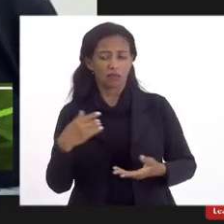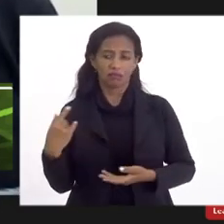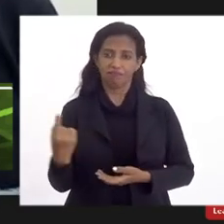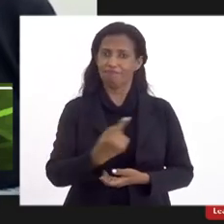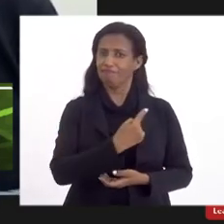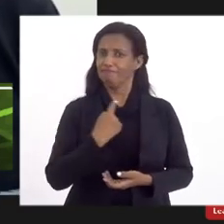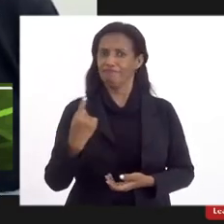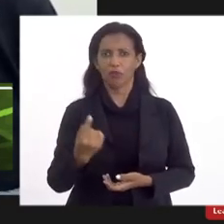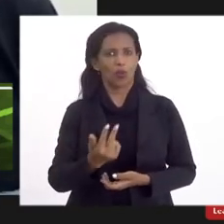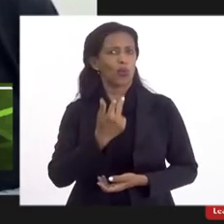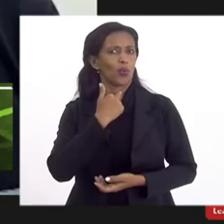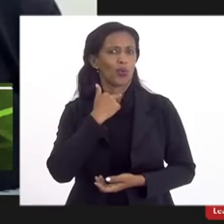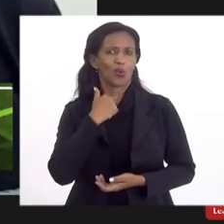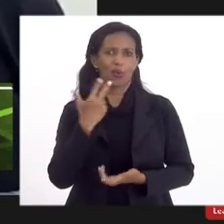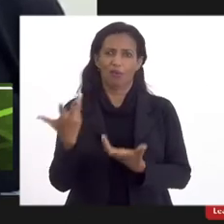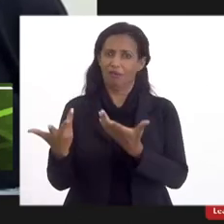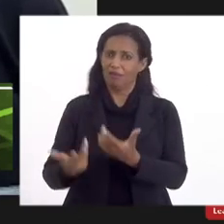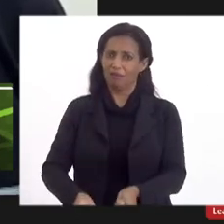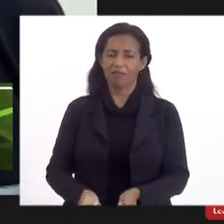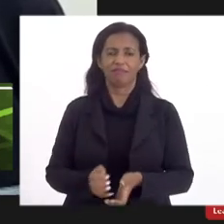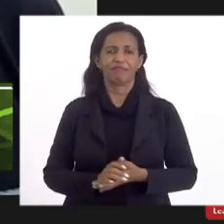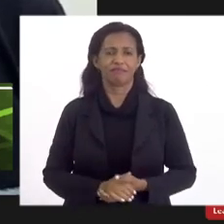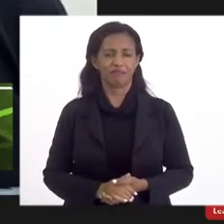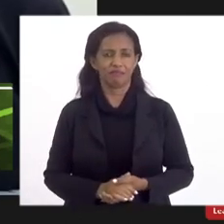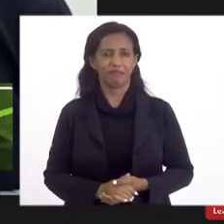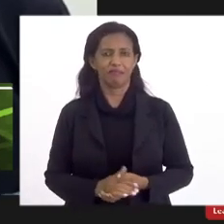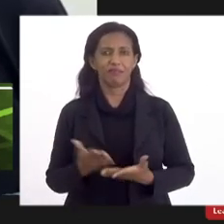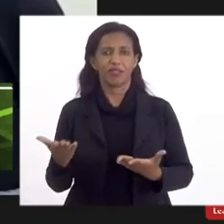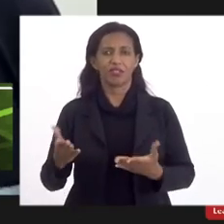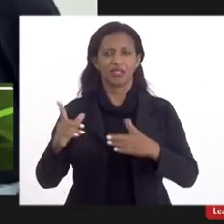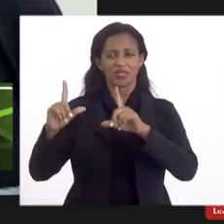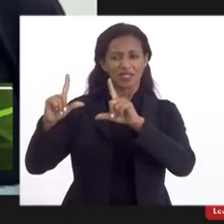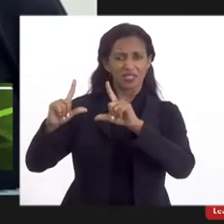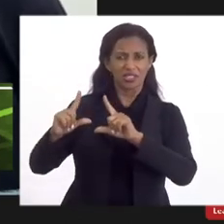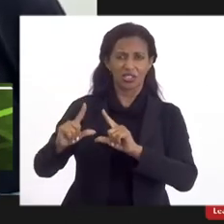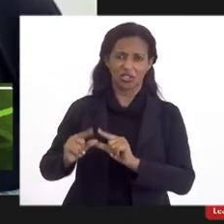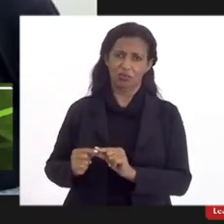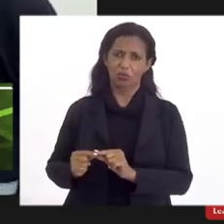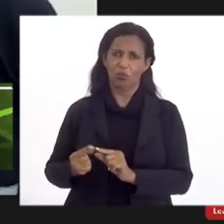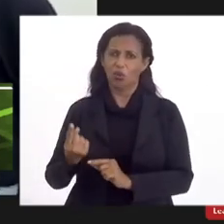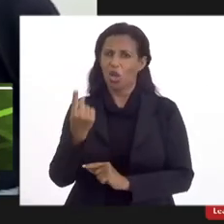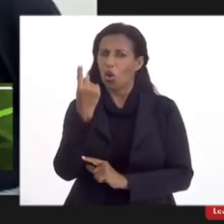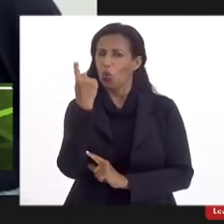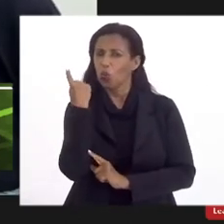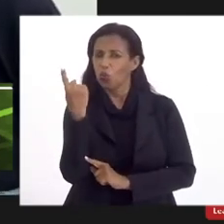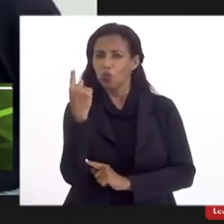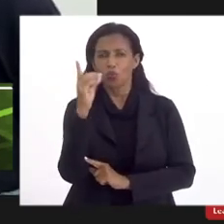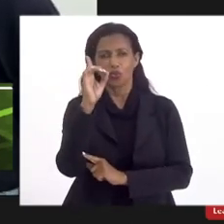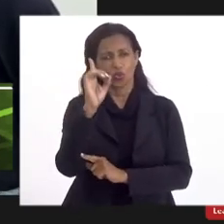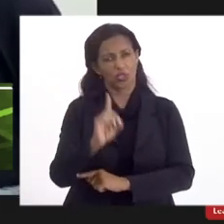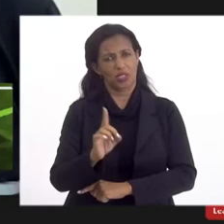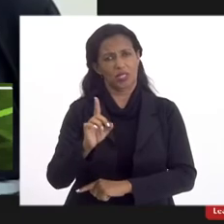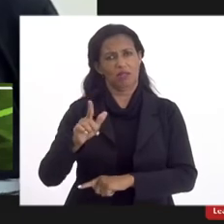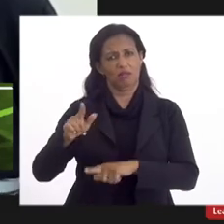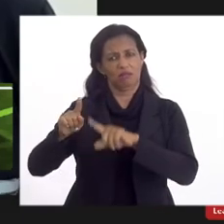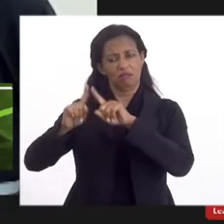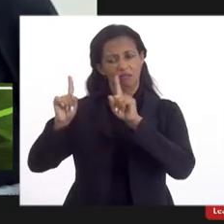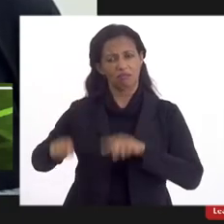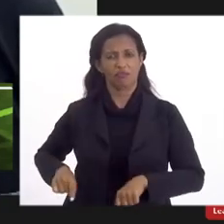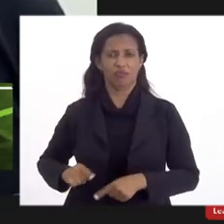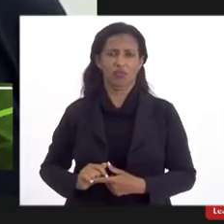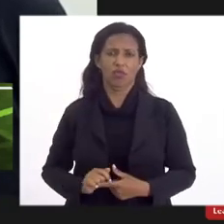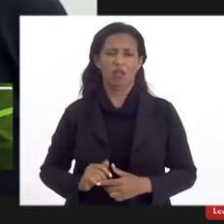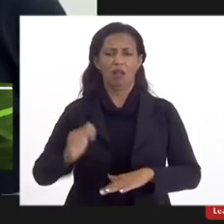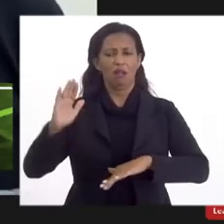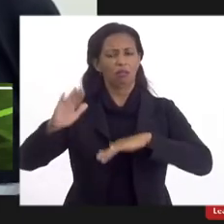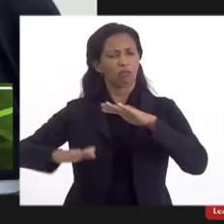não podemos abrir mão de que diminua um sequer direito do servidor tanto